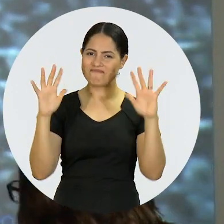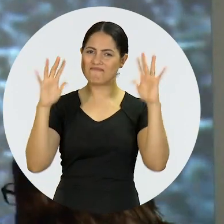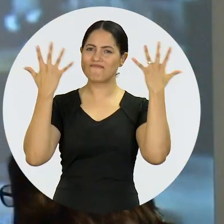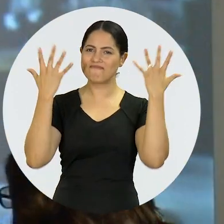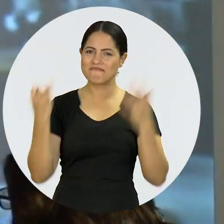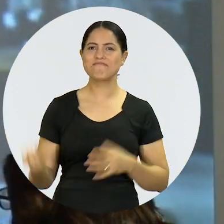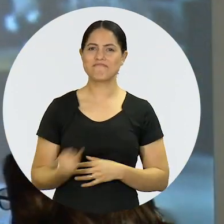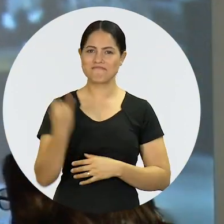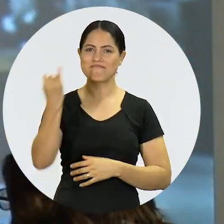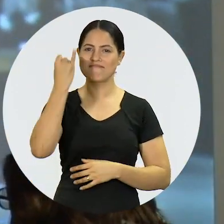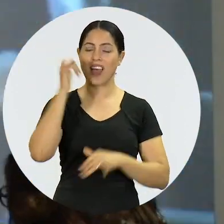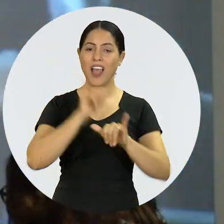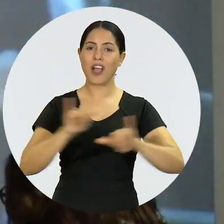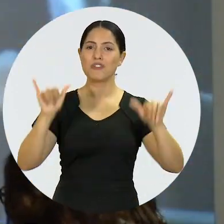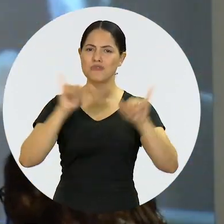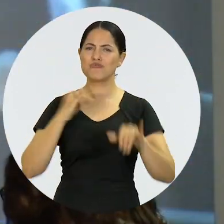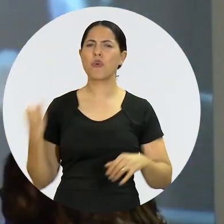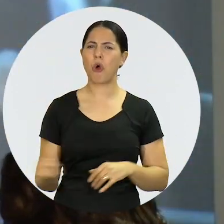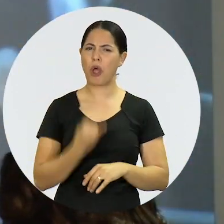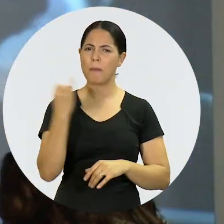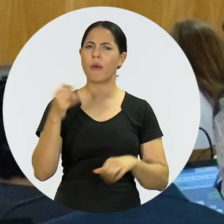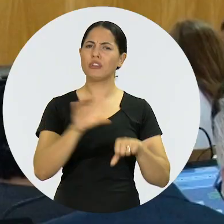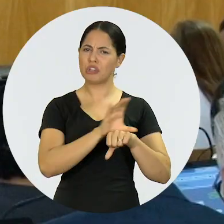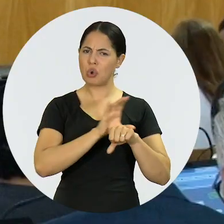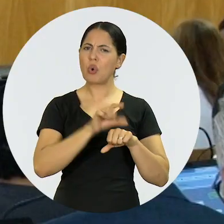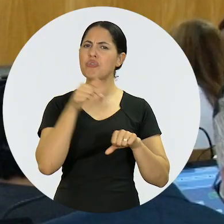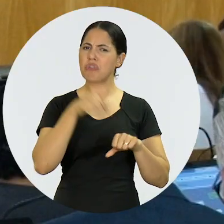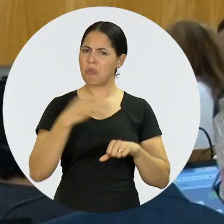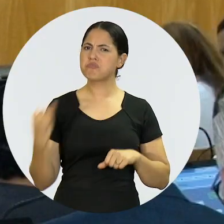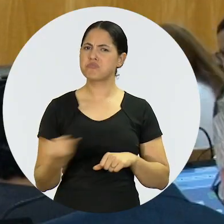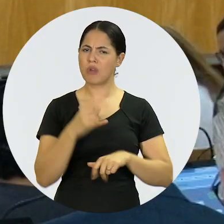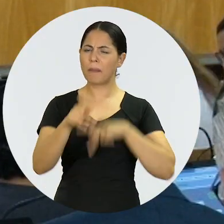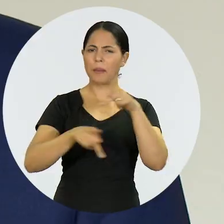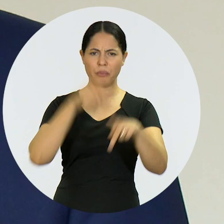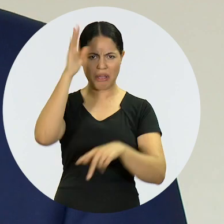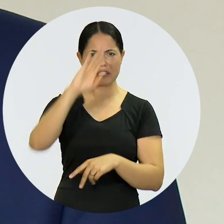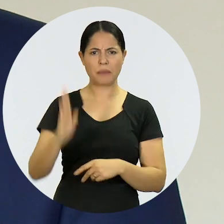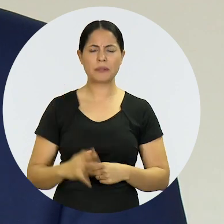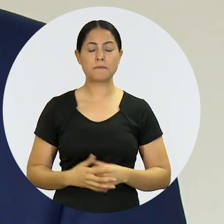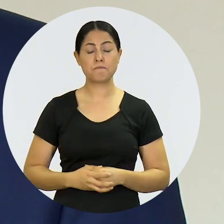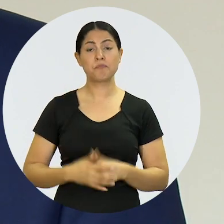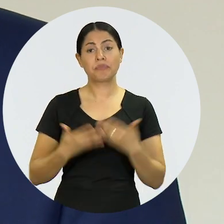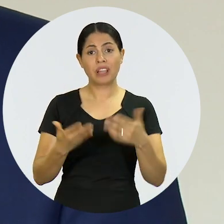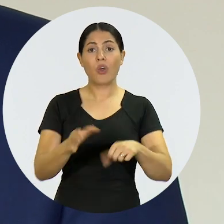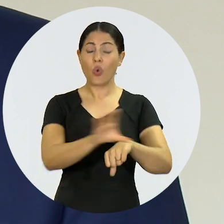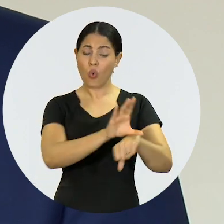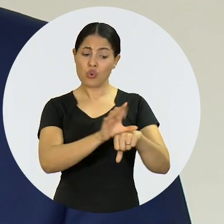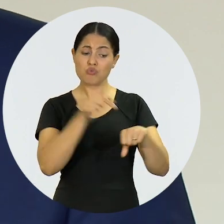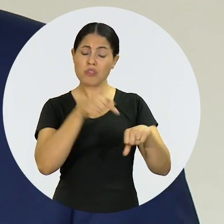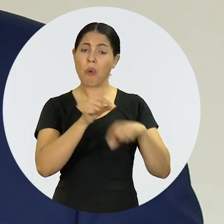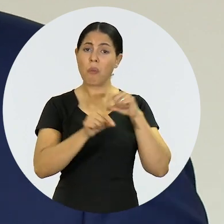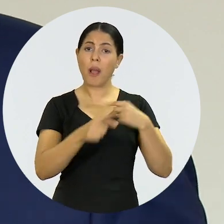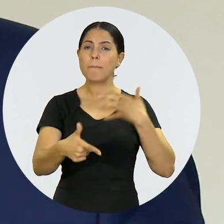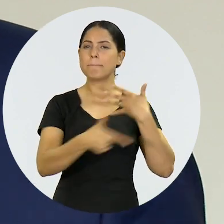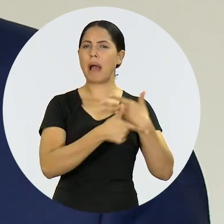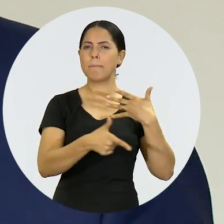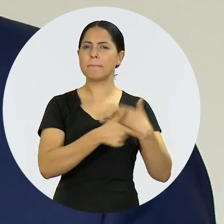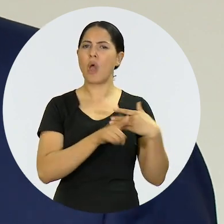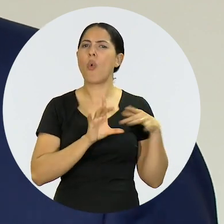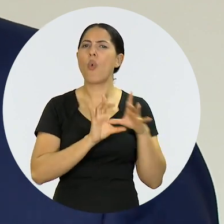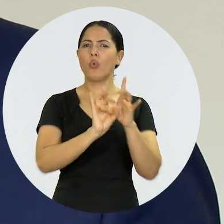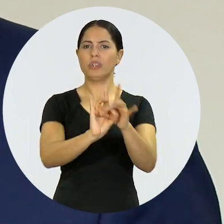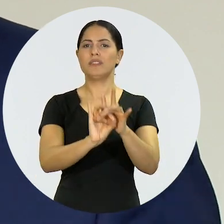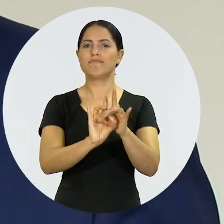Pleno, um vídeo marcou a importância da Carta Magna para a sociedade brasileira. A Constituição tem esse papel